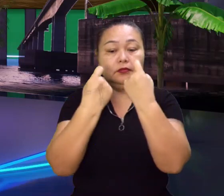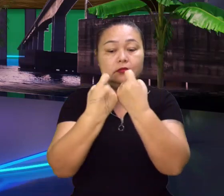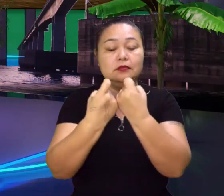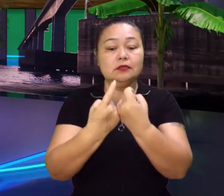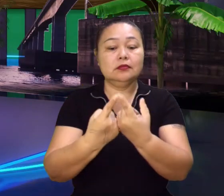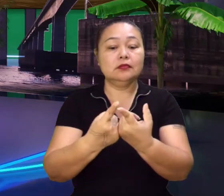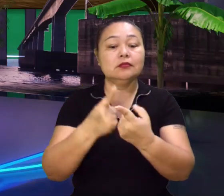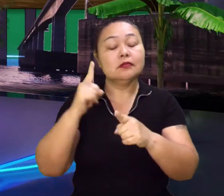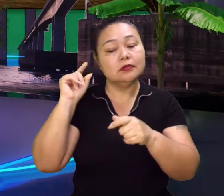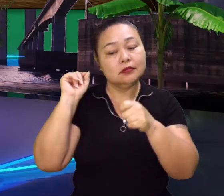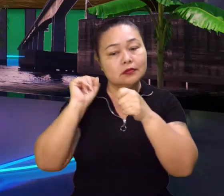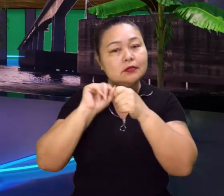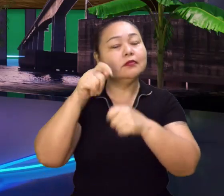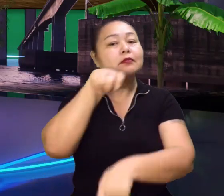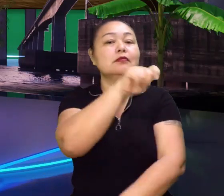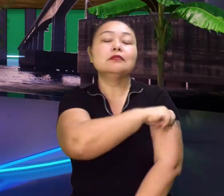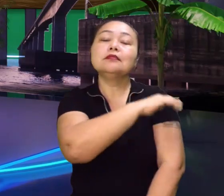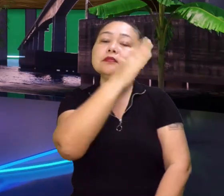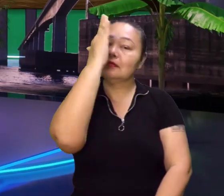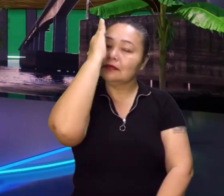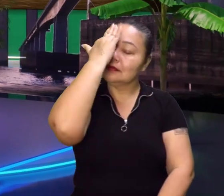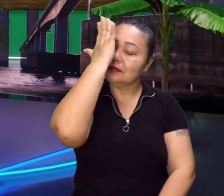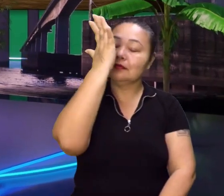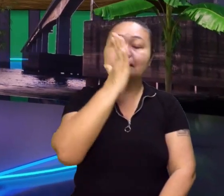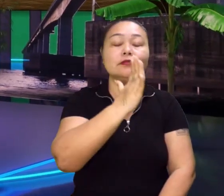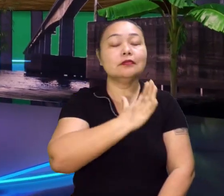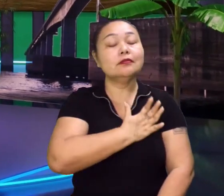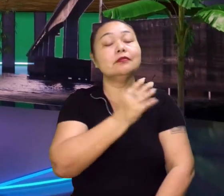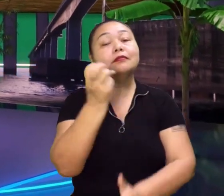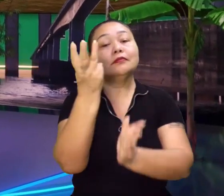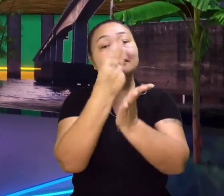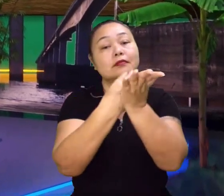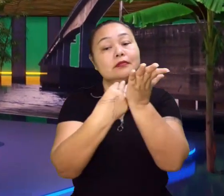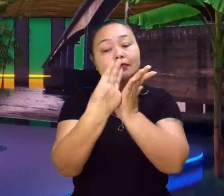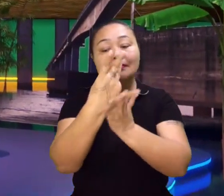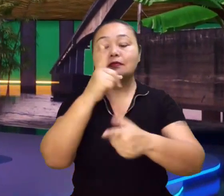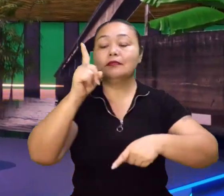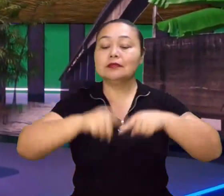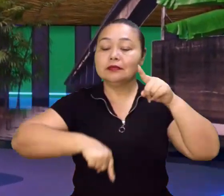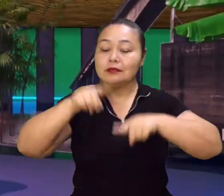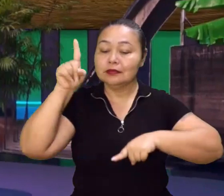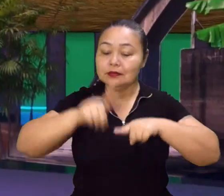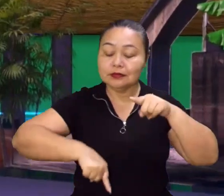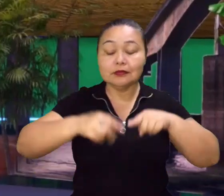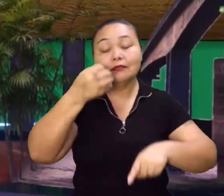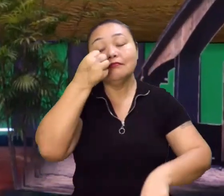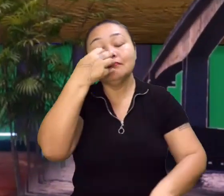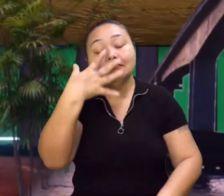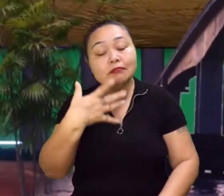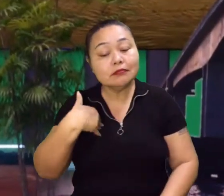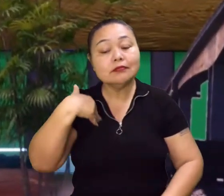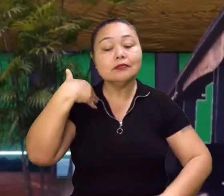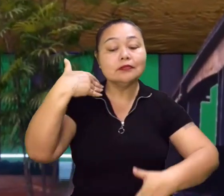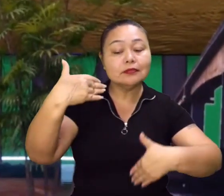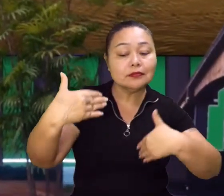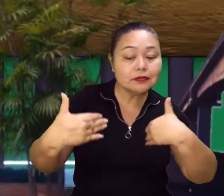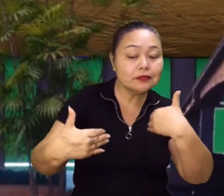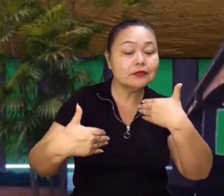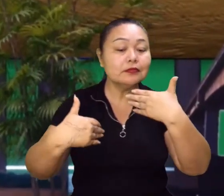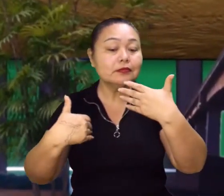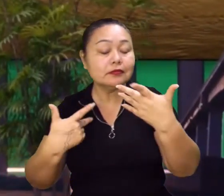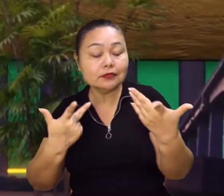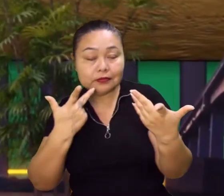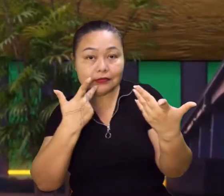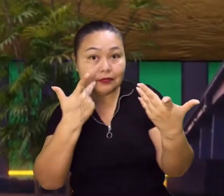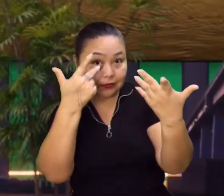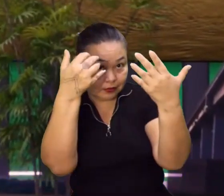certeza. Fazer com que o aluno entenda, goste de cartografia, é um bom passo. Inclusive, Rogério, só a nível